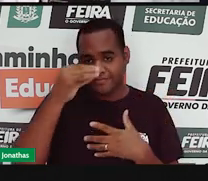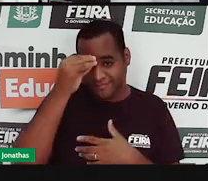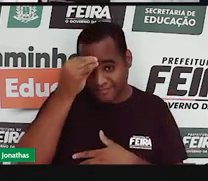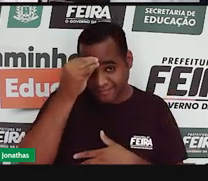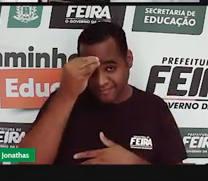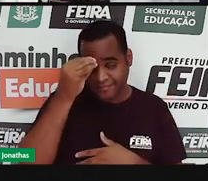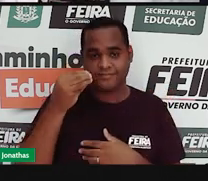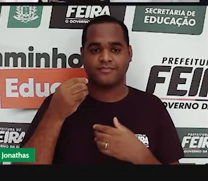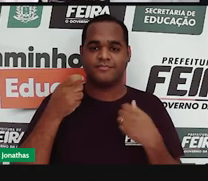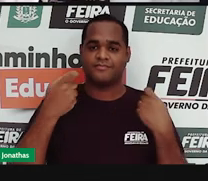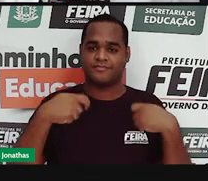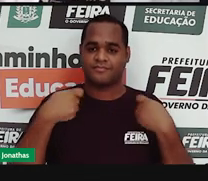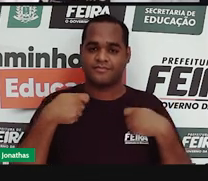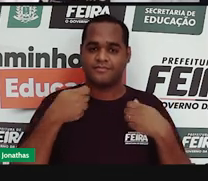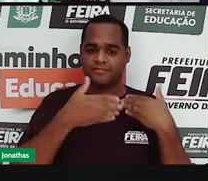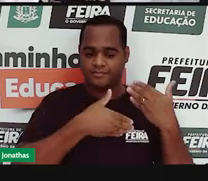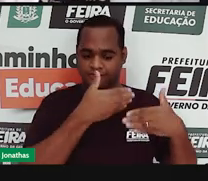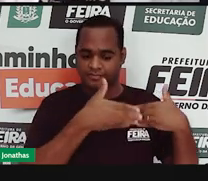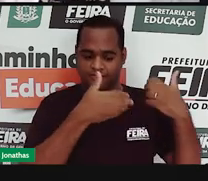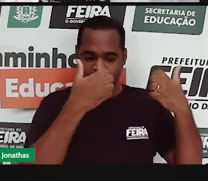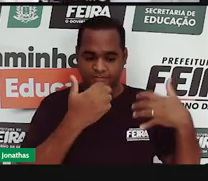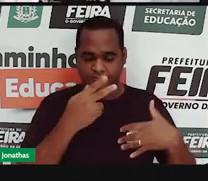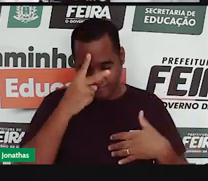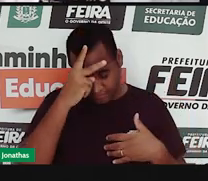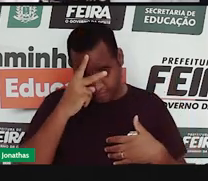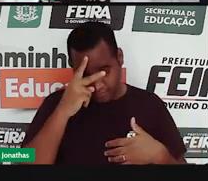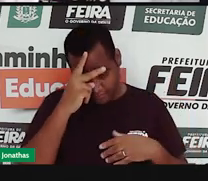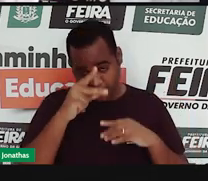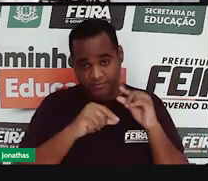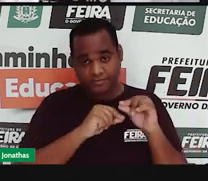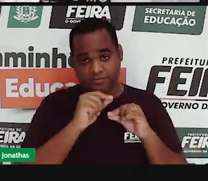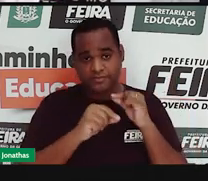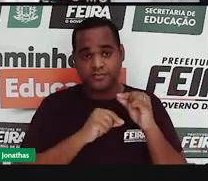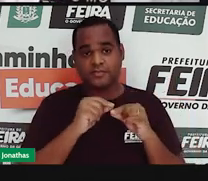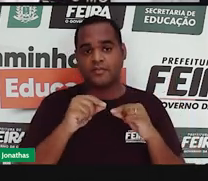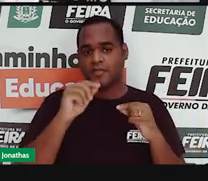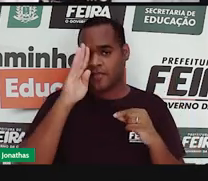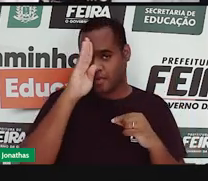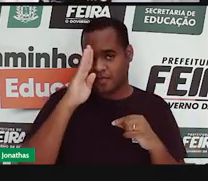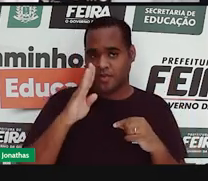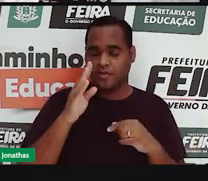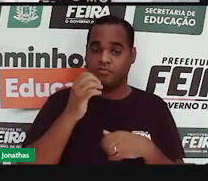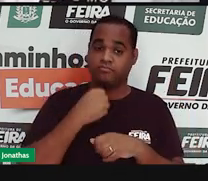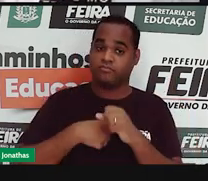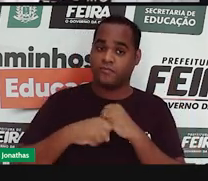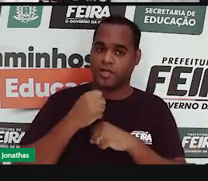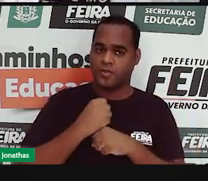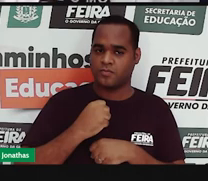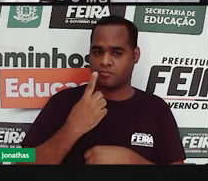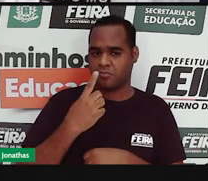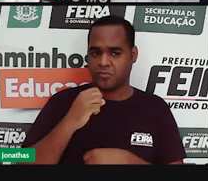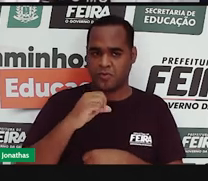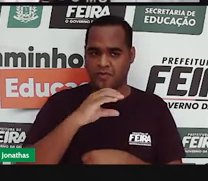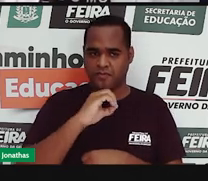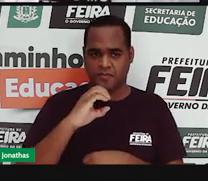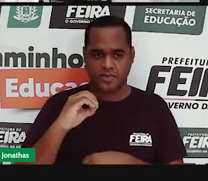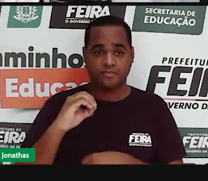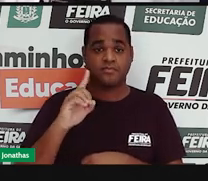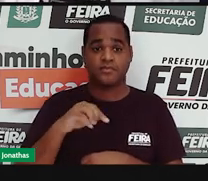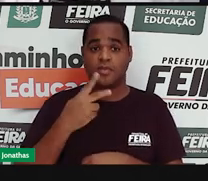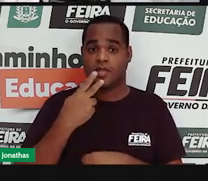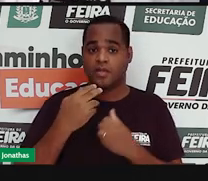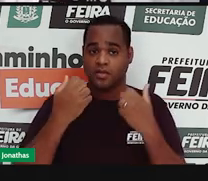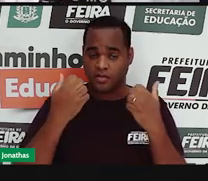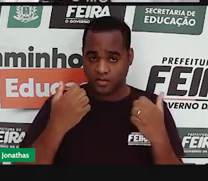no processo histórico o Brasil, durante todo o século XIX, foi governado, quase todo o século XIX,